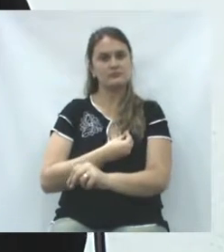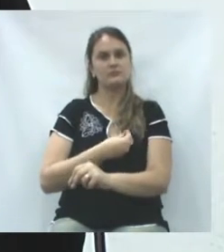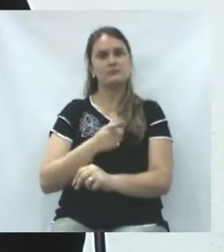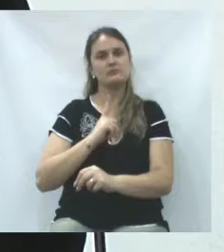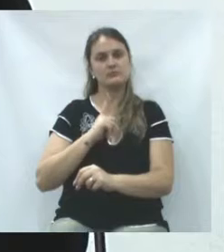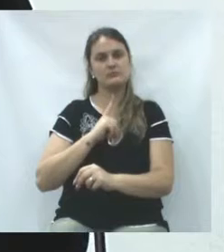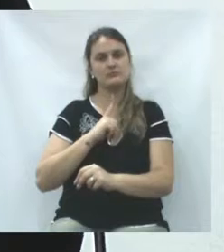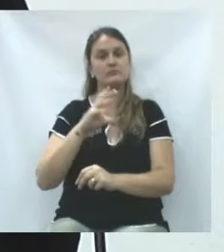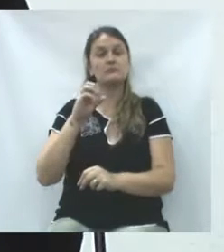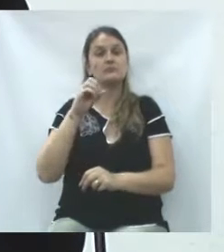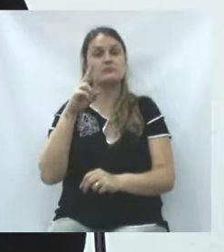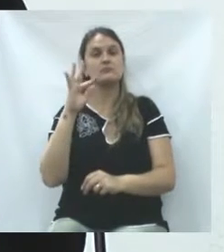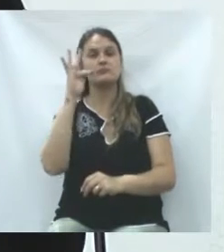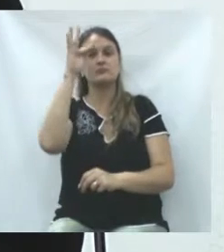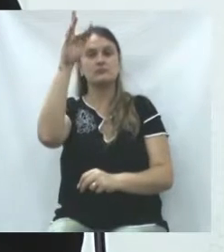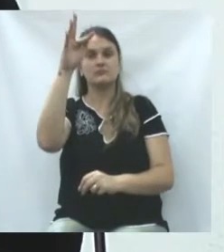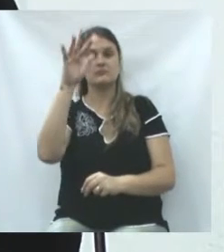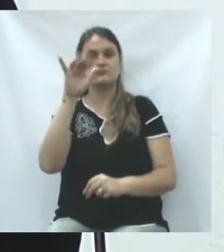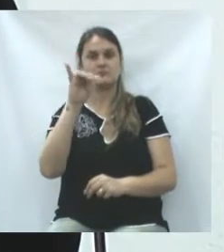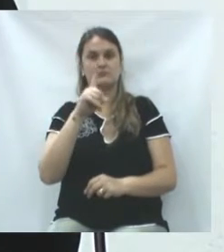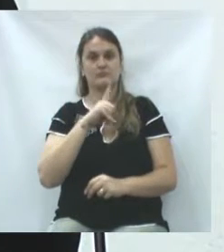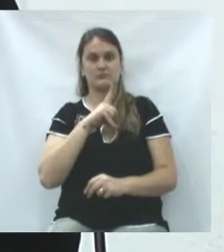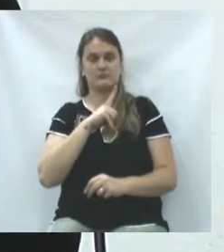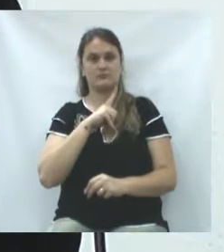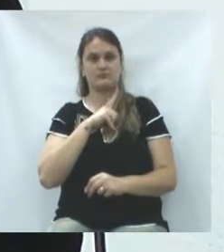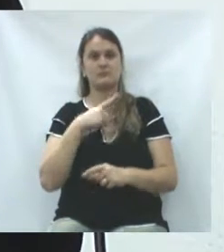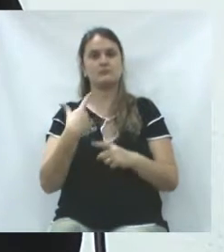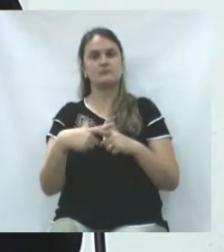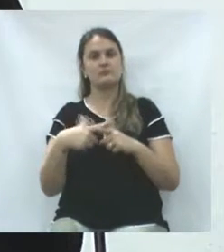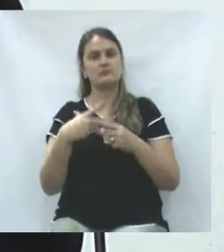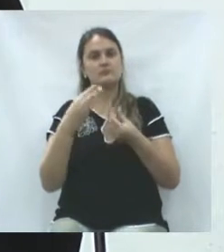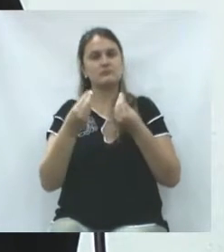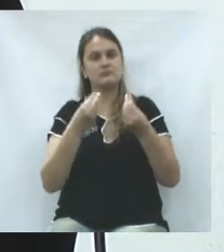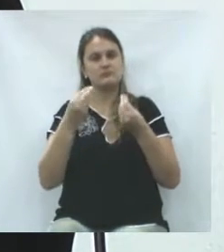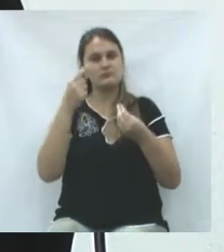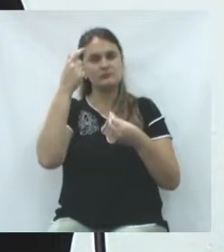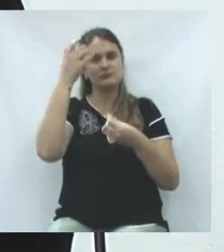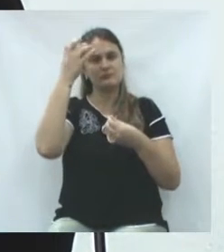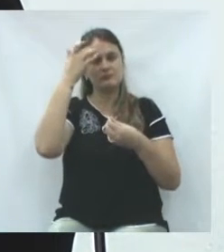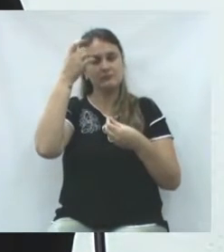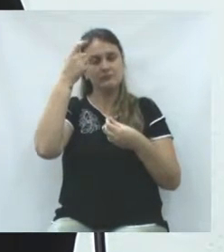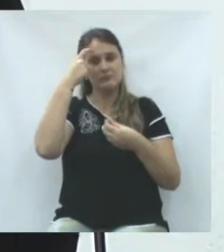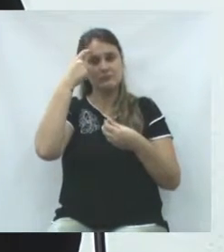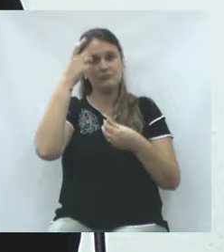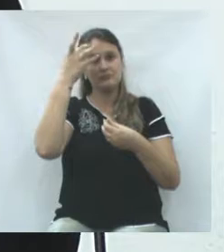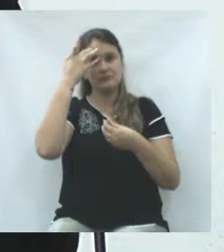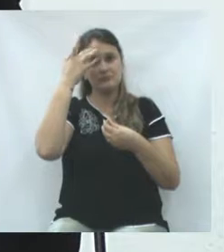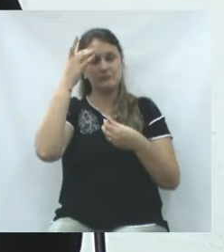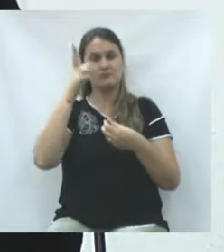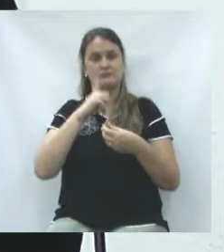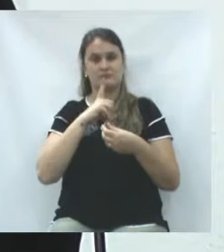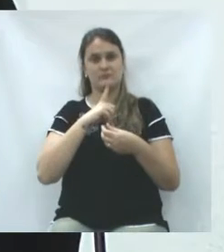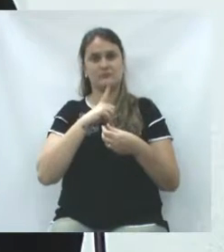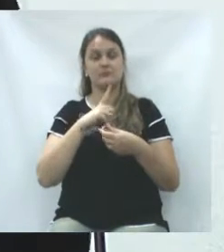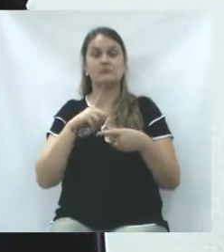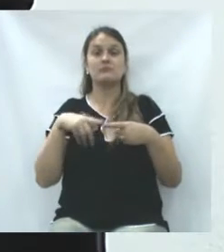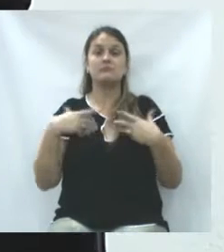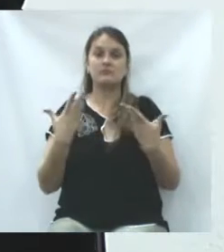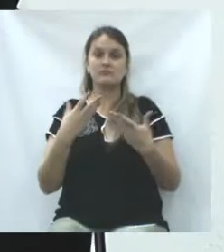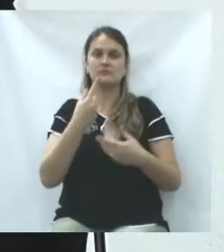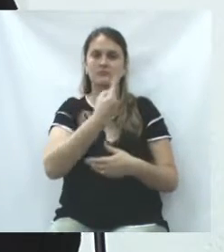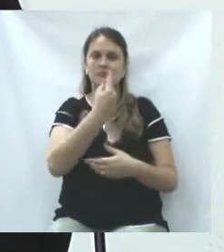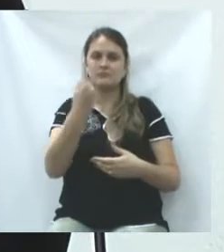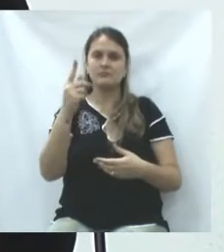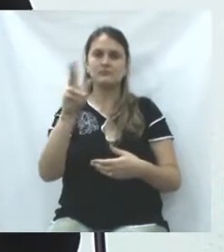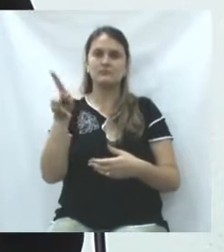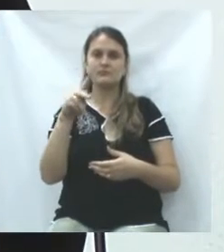deu, teve ou terá ainda pela frente, pela grandiosidade desse conhecimento que existe nessa matéria. E é